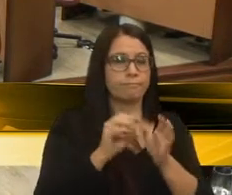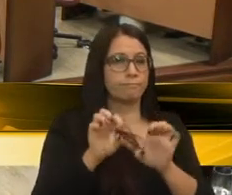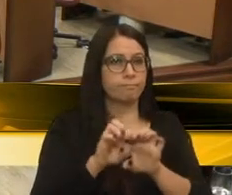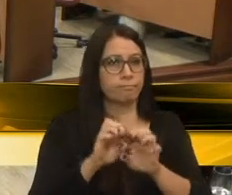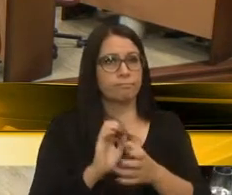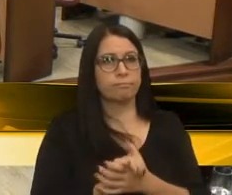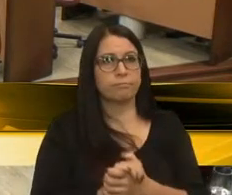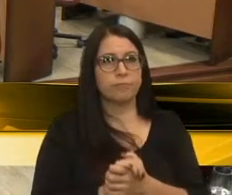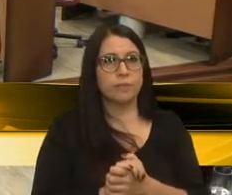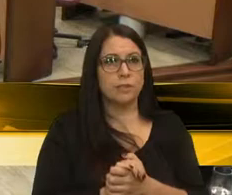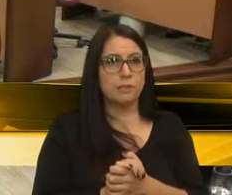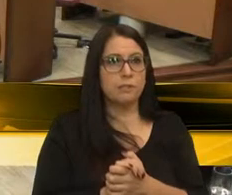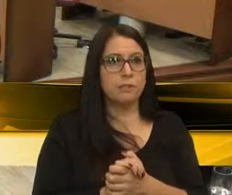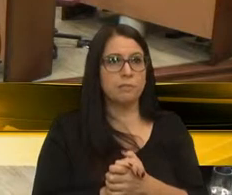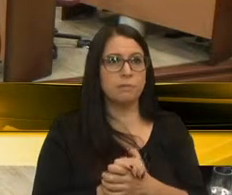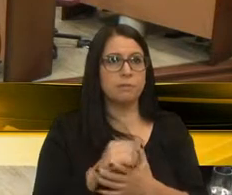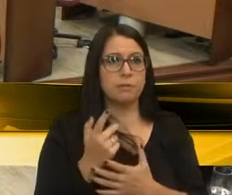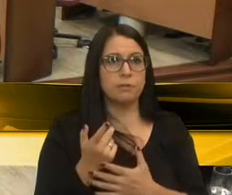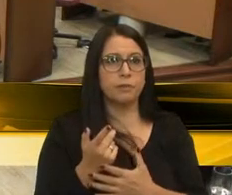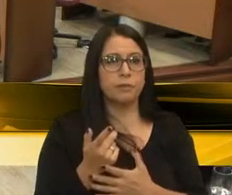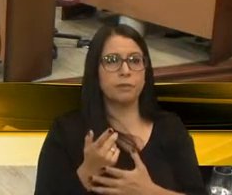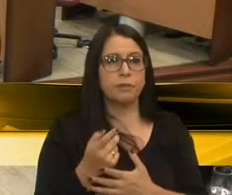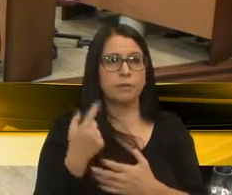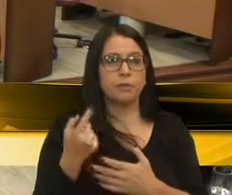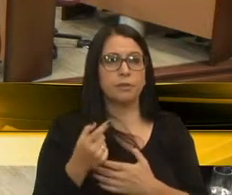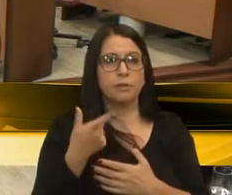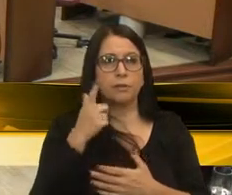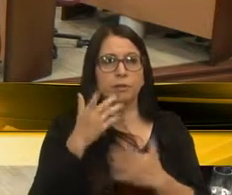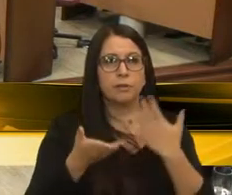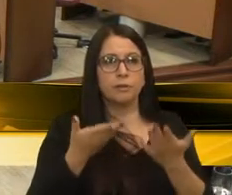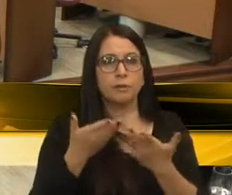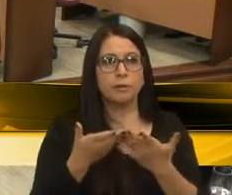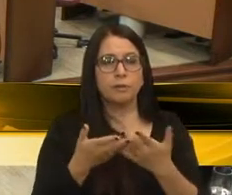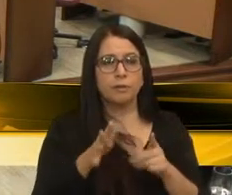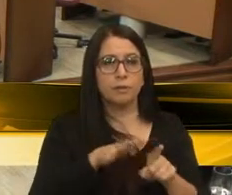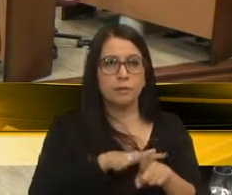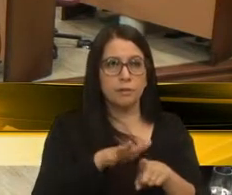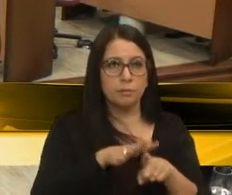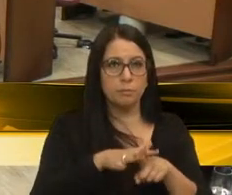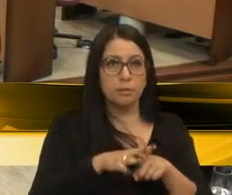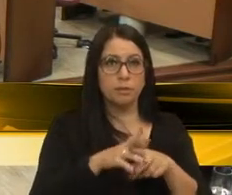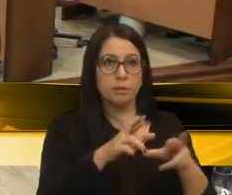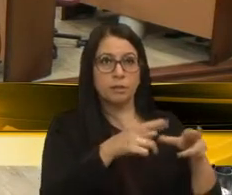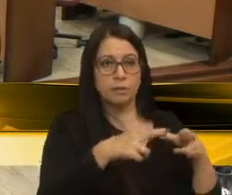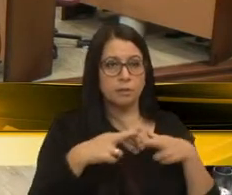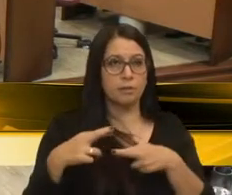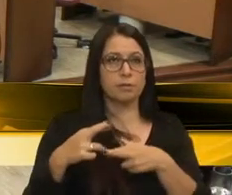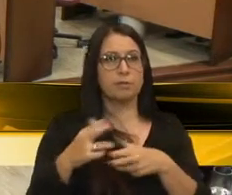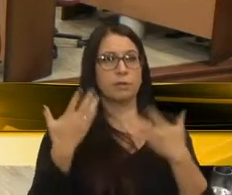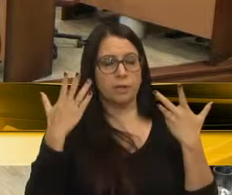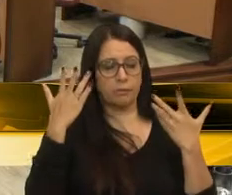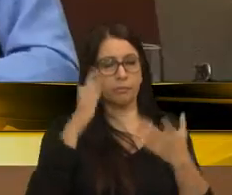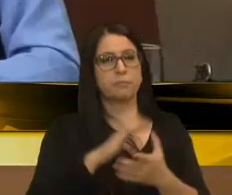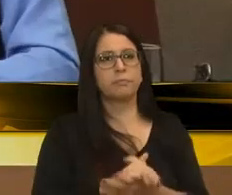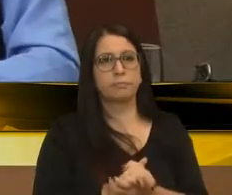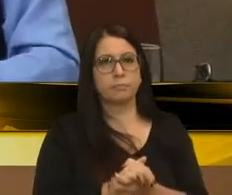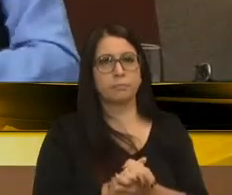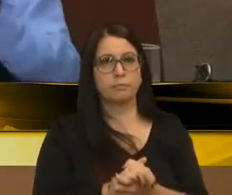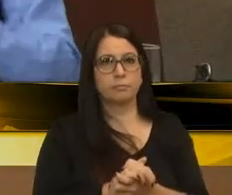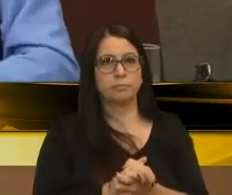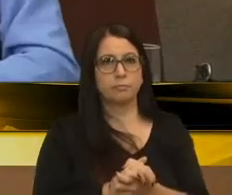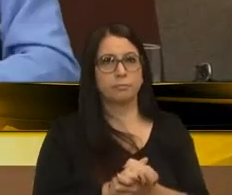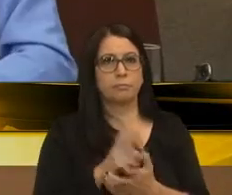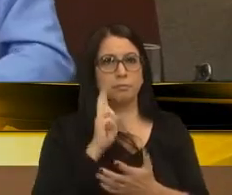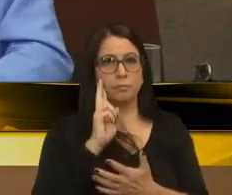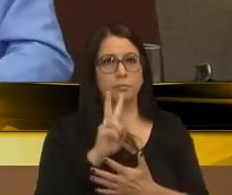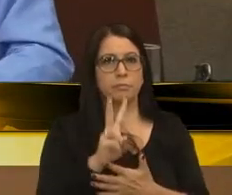enfim, tantas outras coisas, muitas vezes não conseguem atender as demandas que nós temos na nossa região. mas parabenizar a Vossa Excelência também por acompanhar